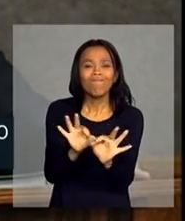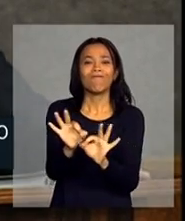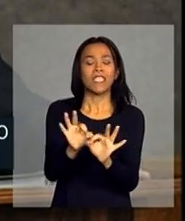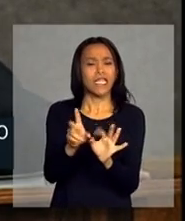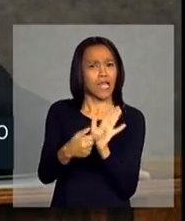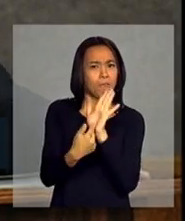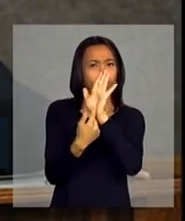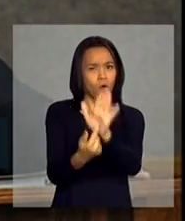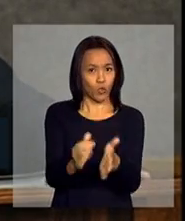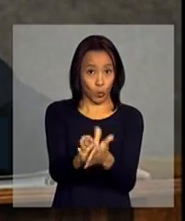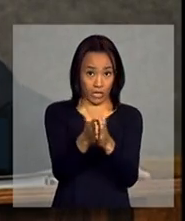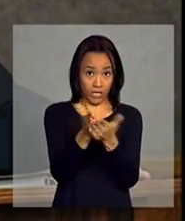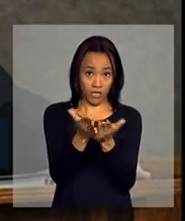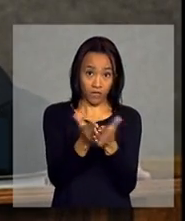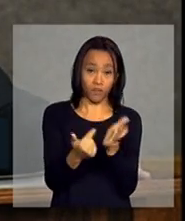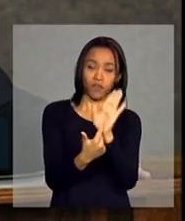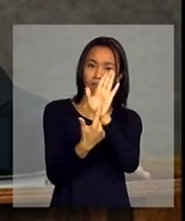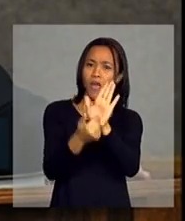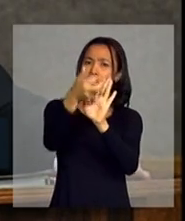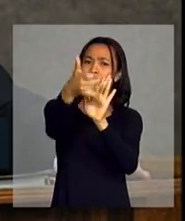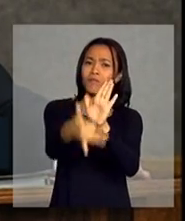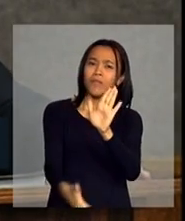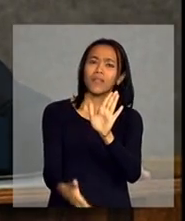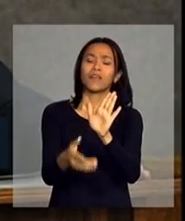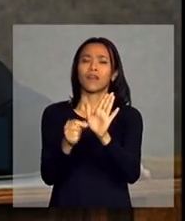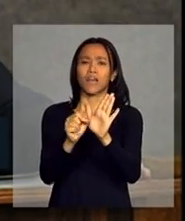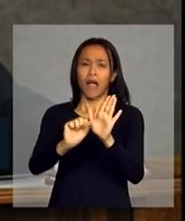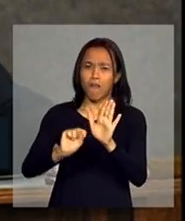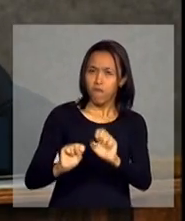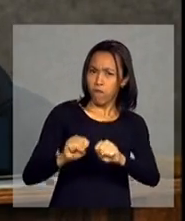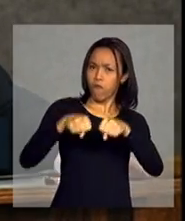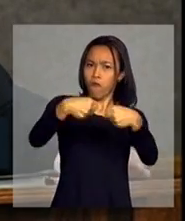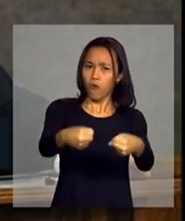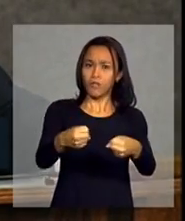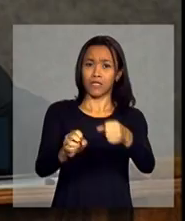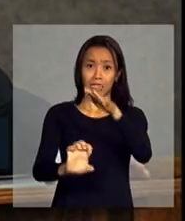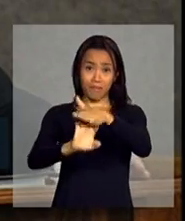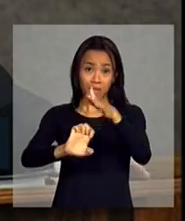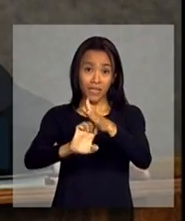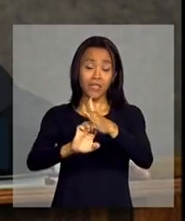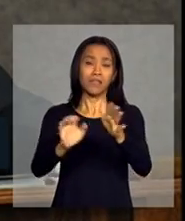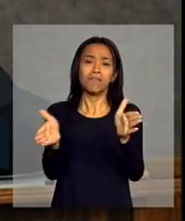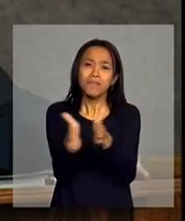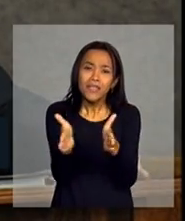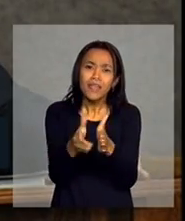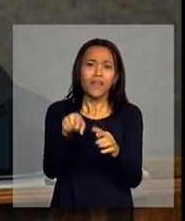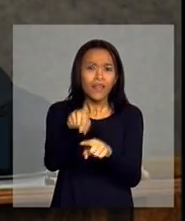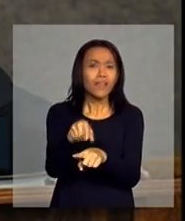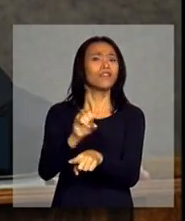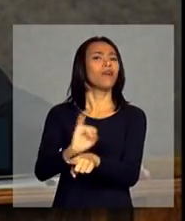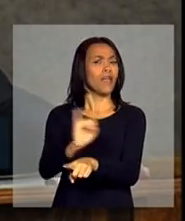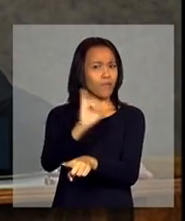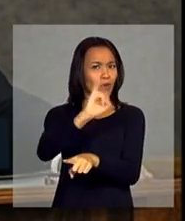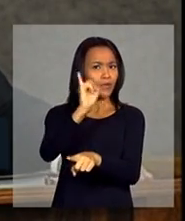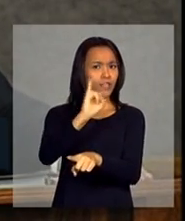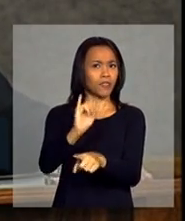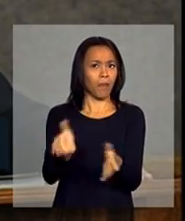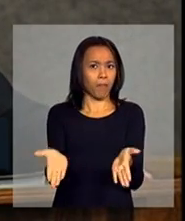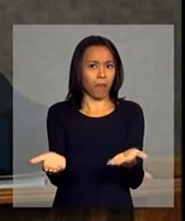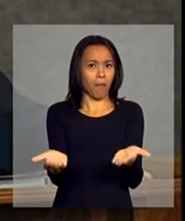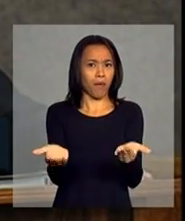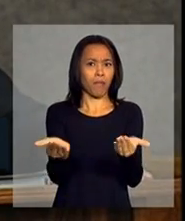o vigor do pequeno negócio como atividade essencial da competitividade